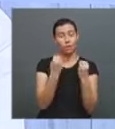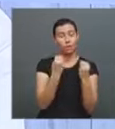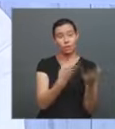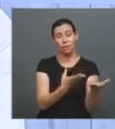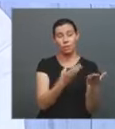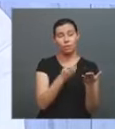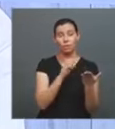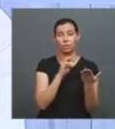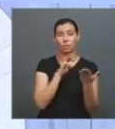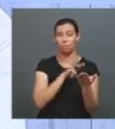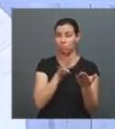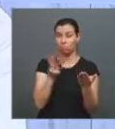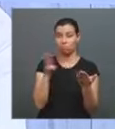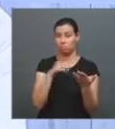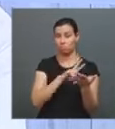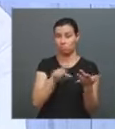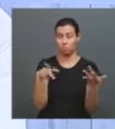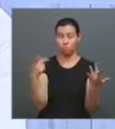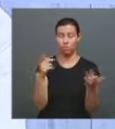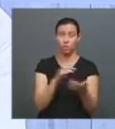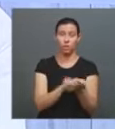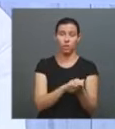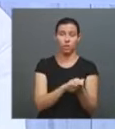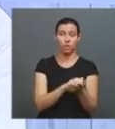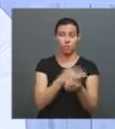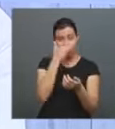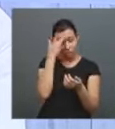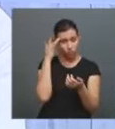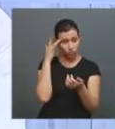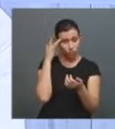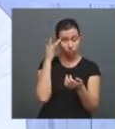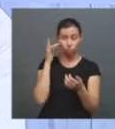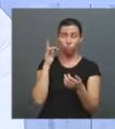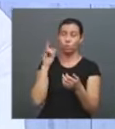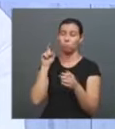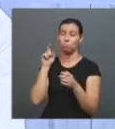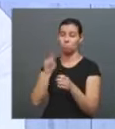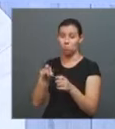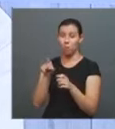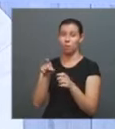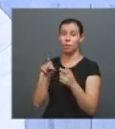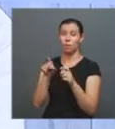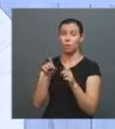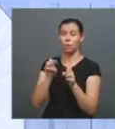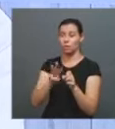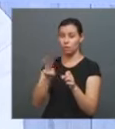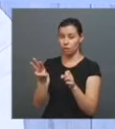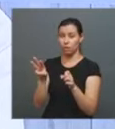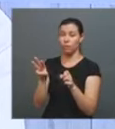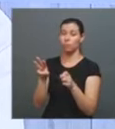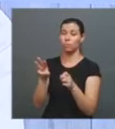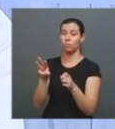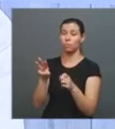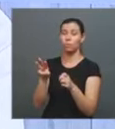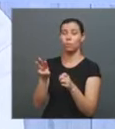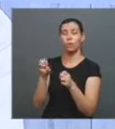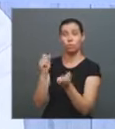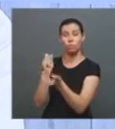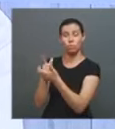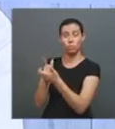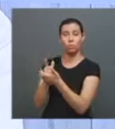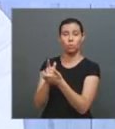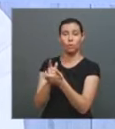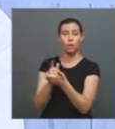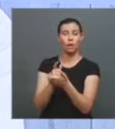universitárias. Então, alguém acessa lá, compra o livro, eles vão lá e imprimem o livro na hora e já mandam